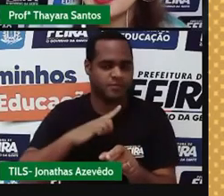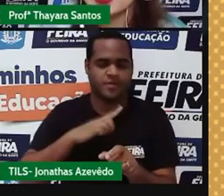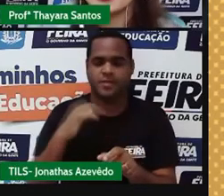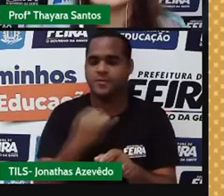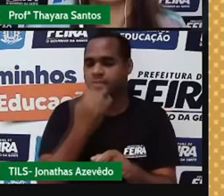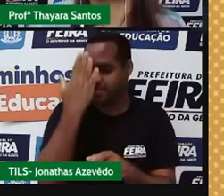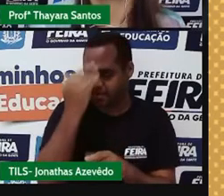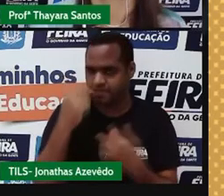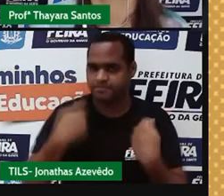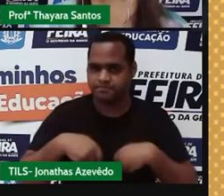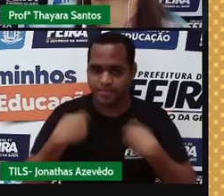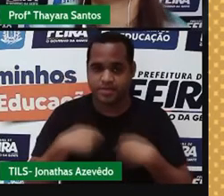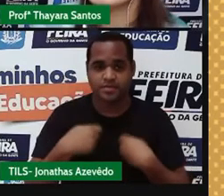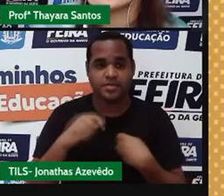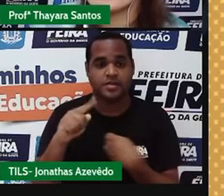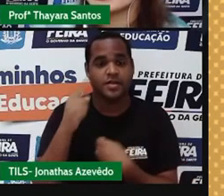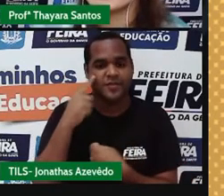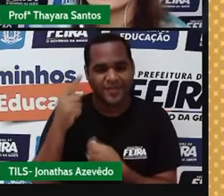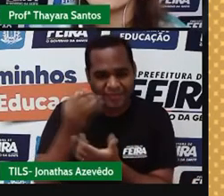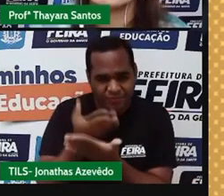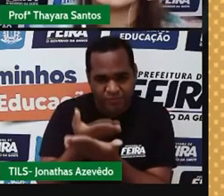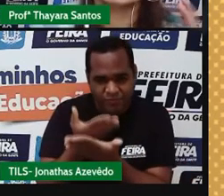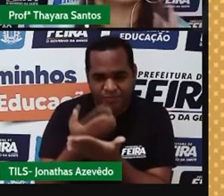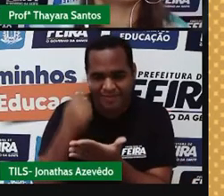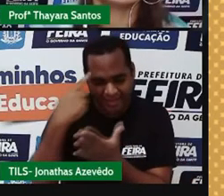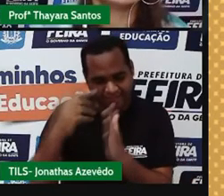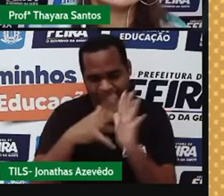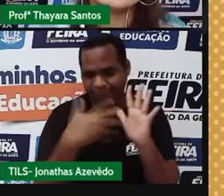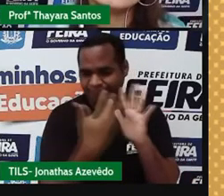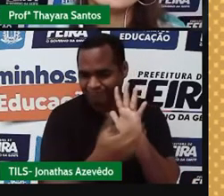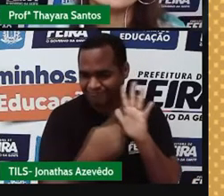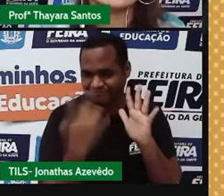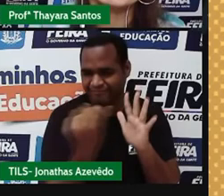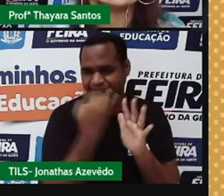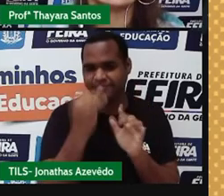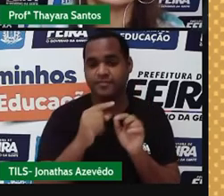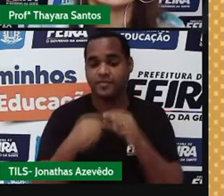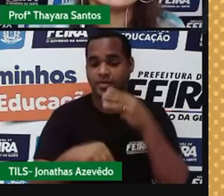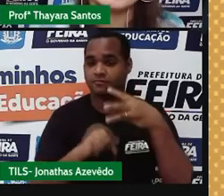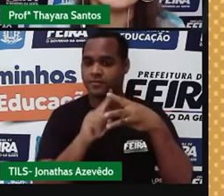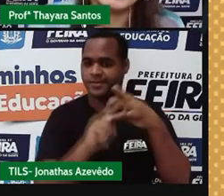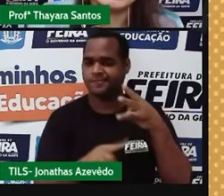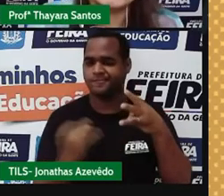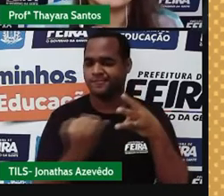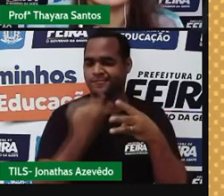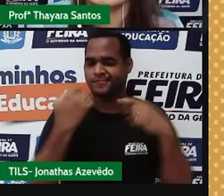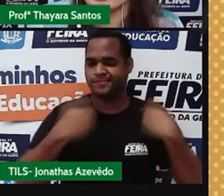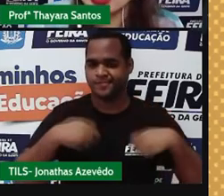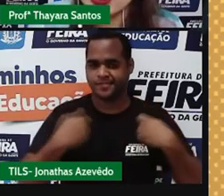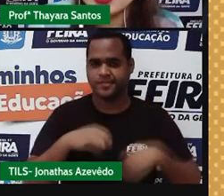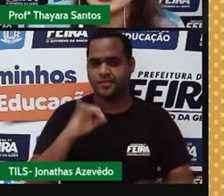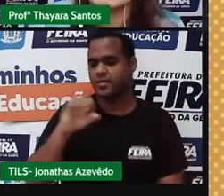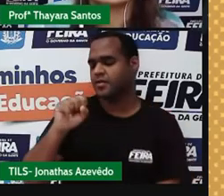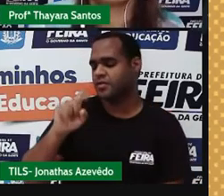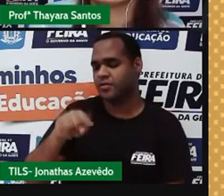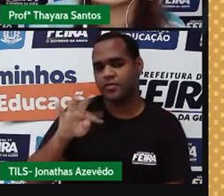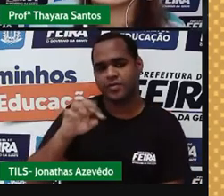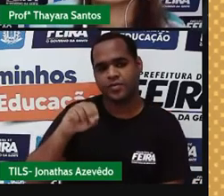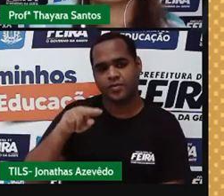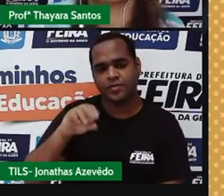vocês saibam. Quando a está fazendo o estudo da tabela periódica, tem três conceitos que a gente precisa conhecer. Que são os isótonos,